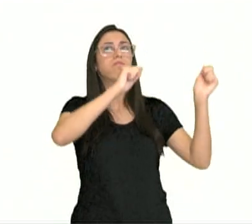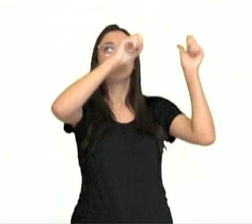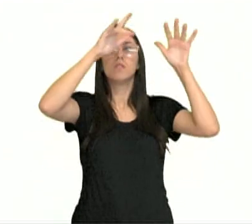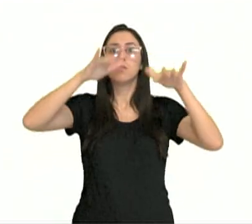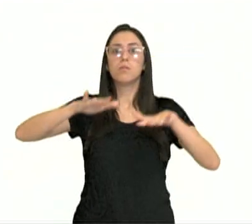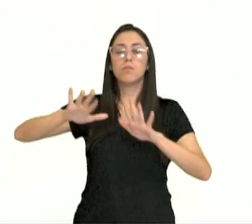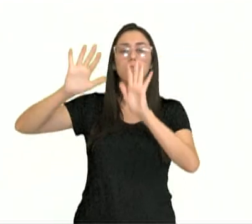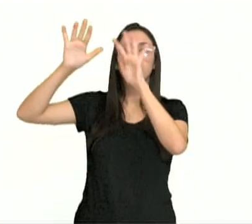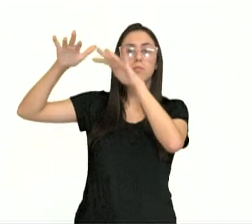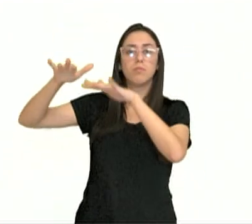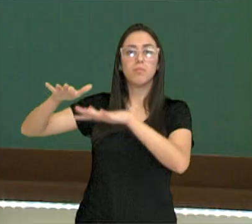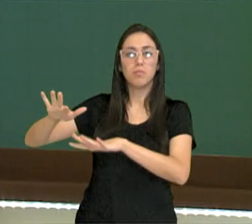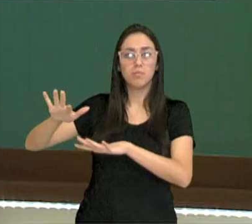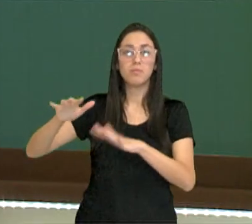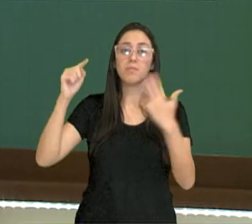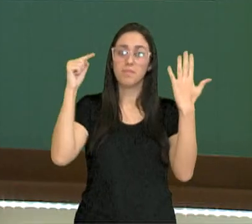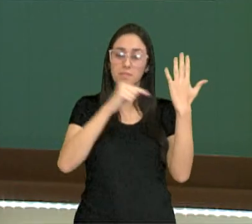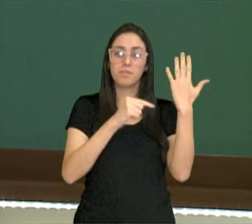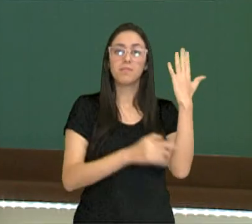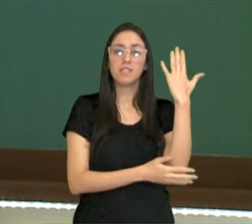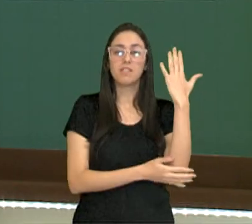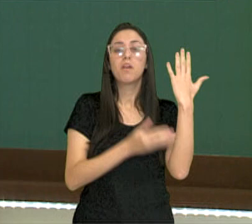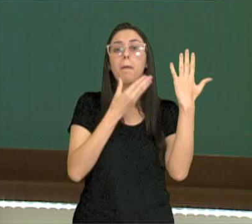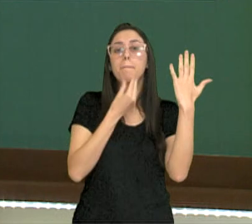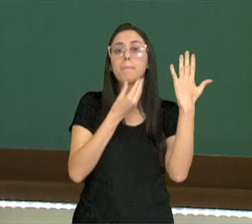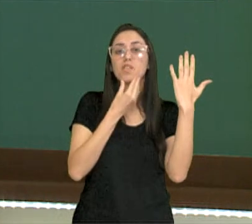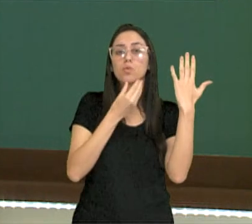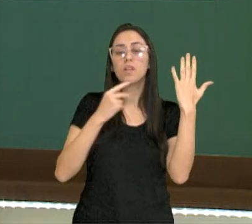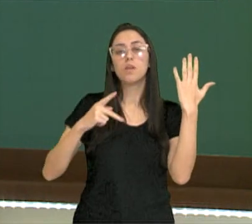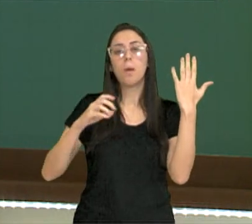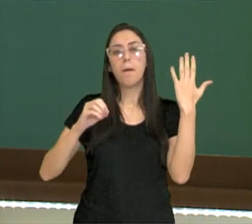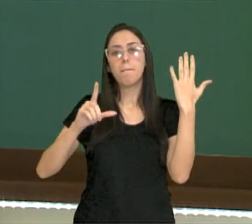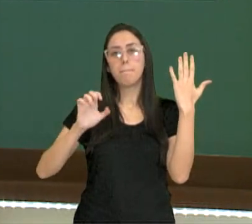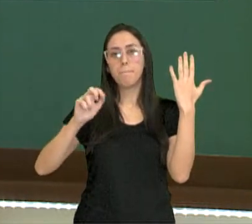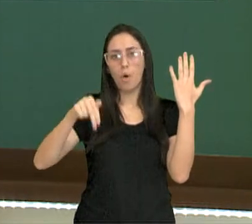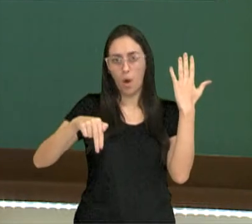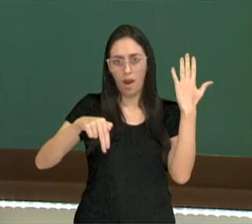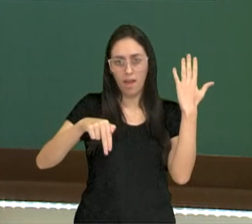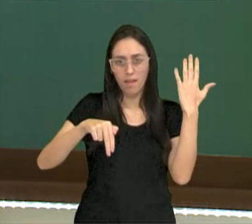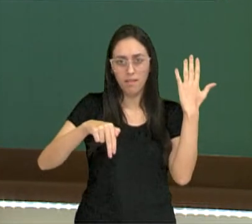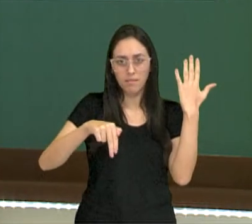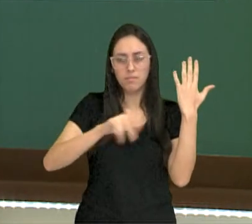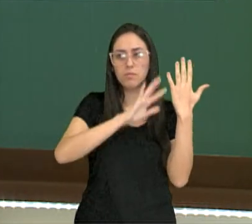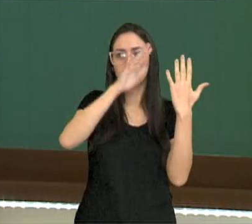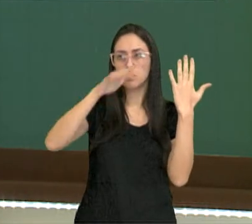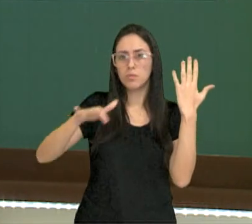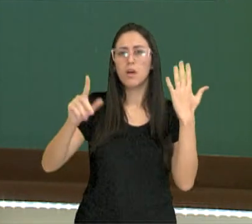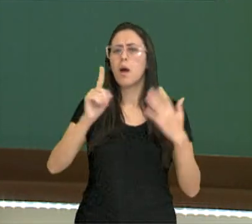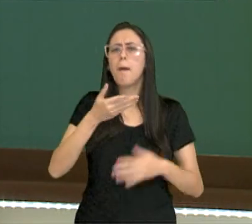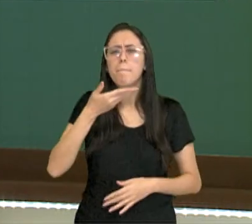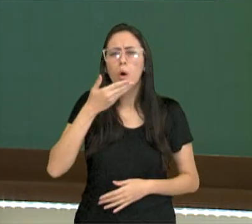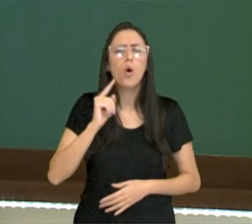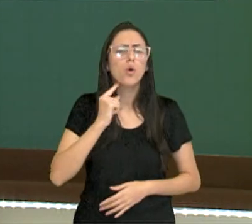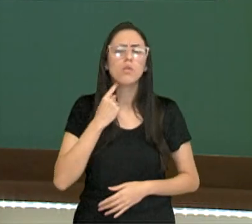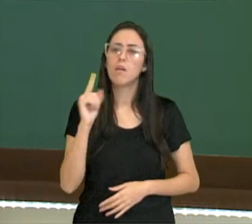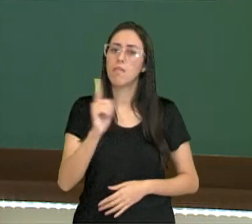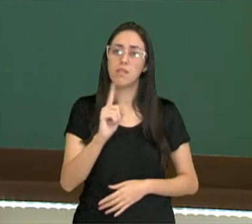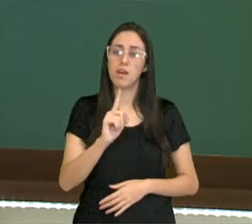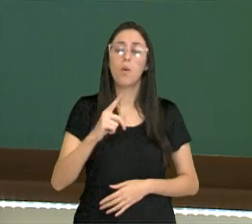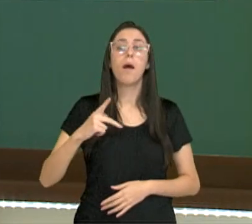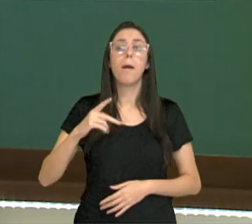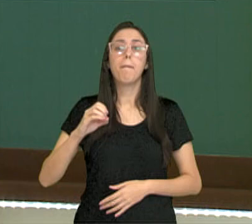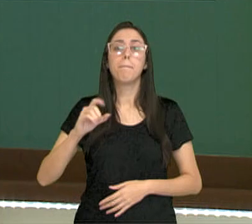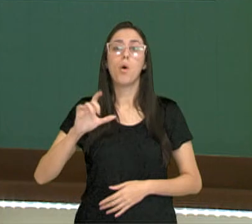estróbulo masculino, que tem os grãos de pólen. Essa poeira, não é poeira, é grão de pólen, que está sendo